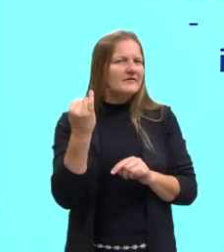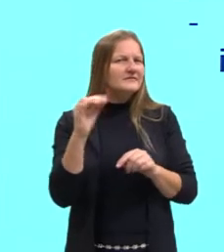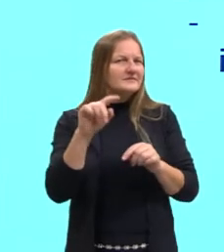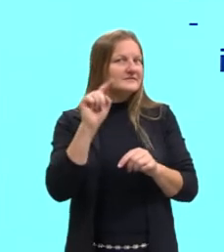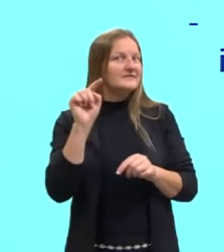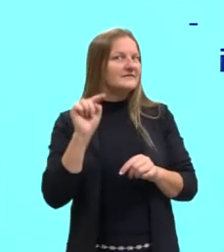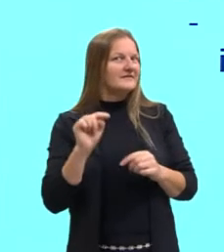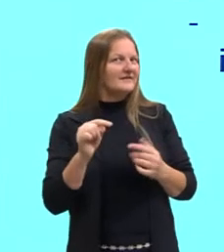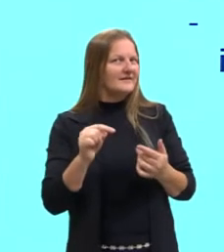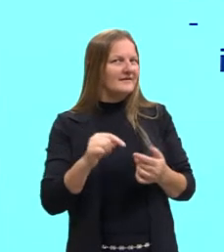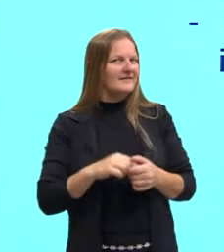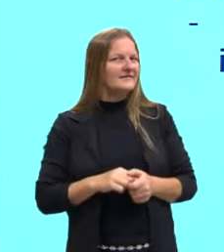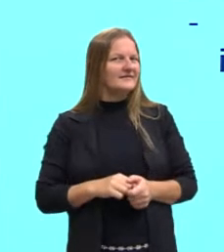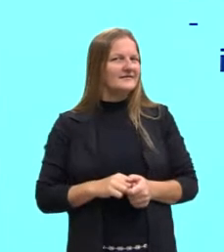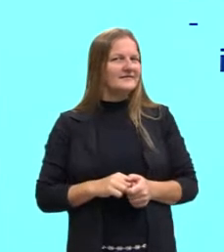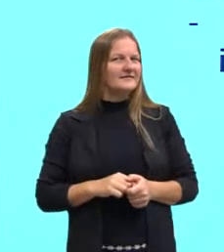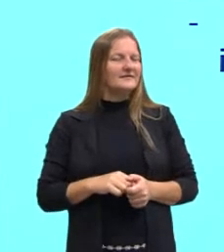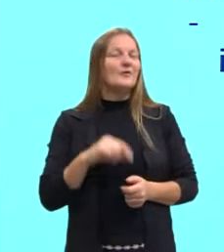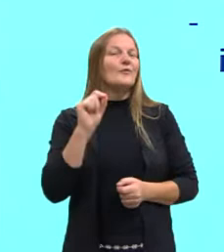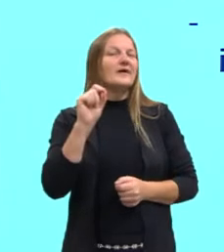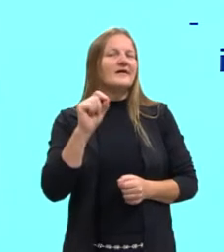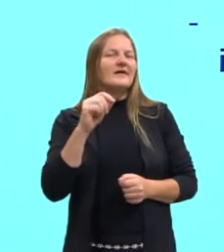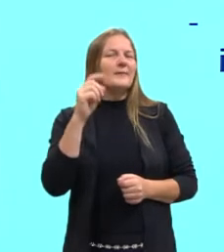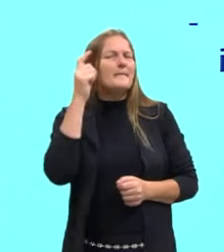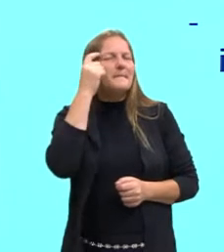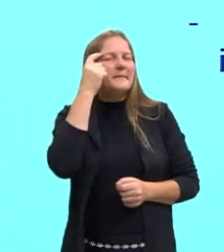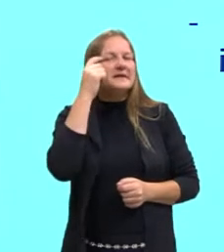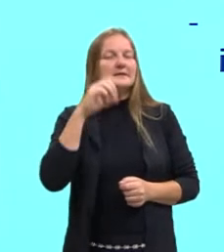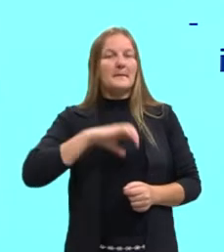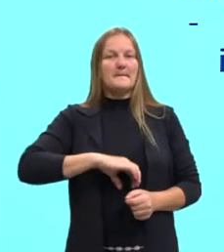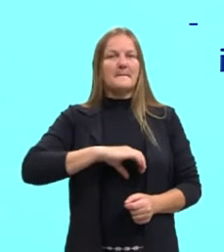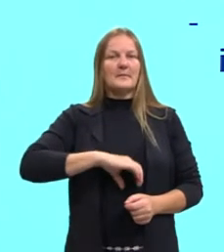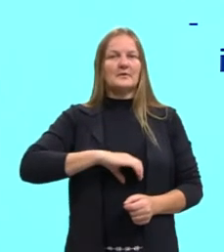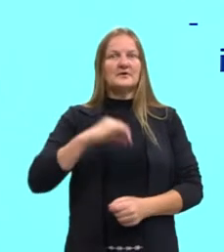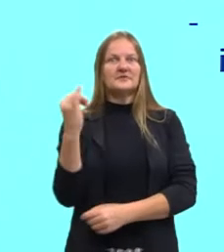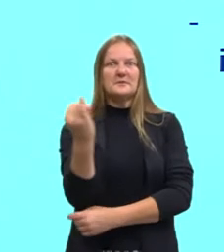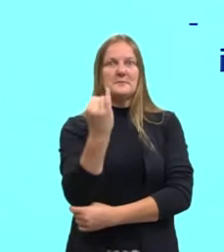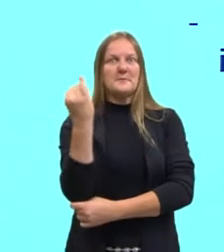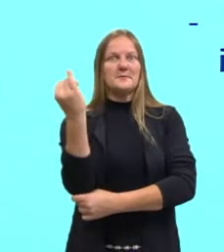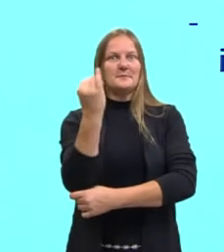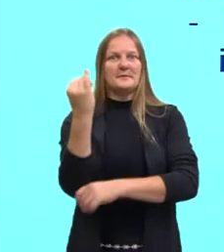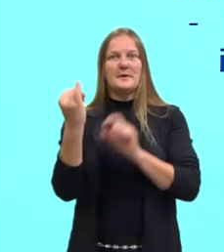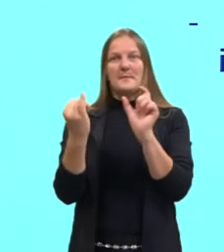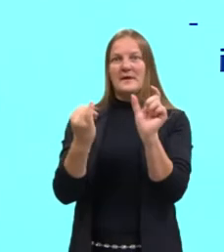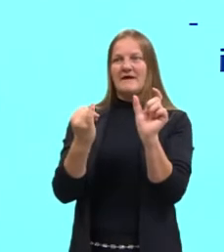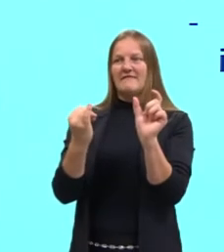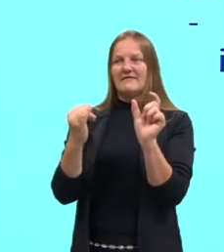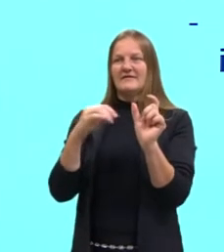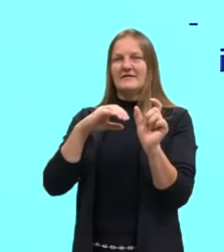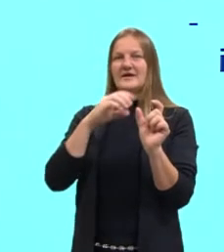Essa palavra lembra o quê em português? Importante, né? Ok?